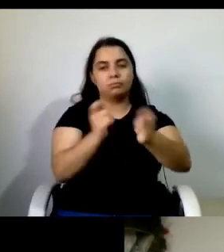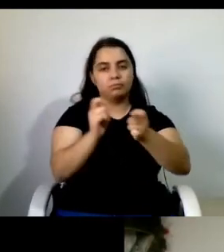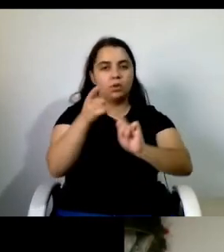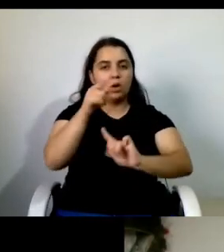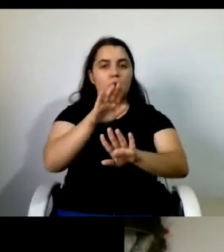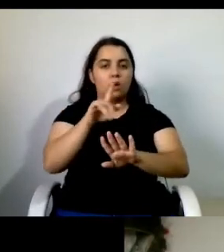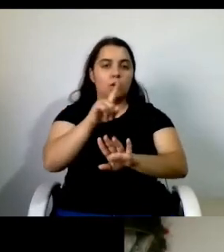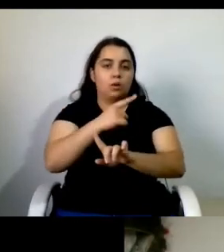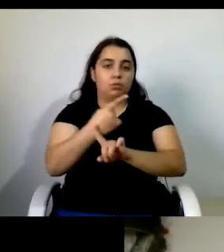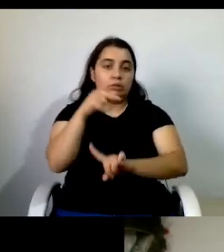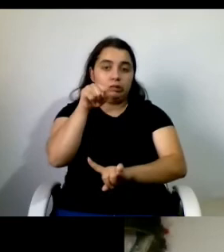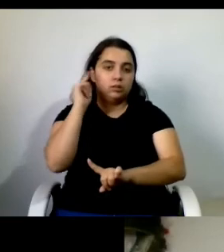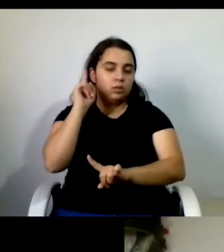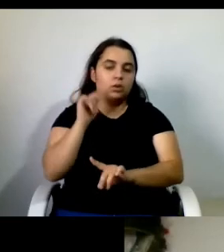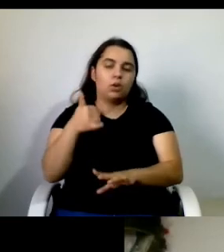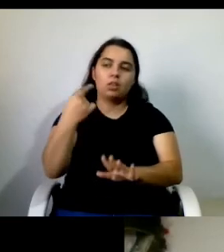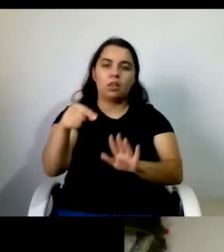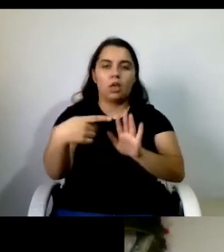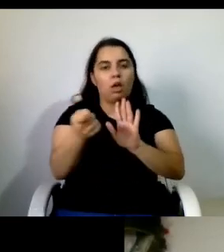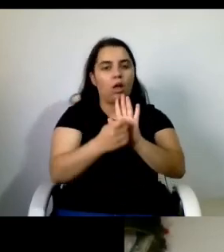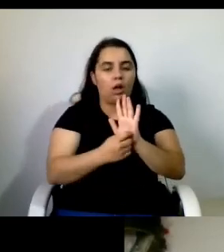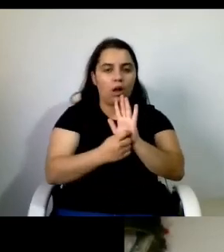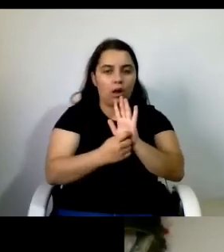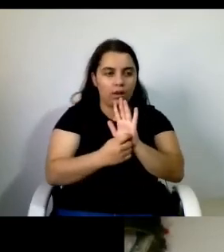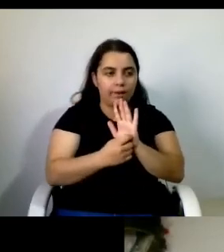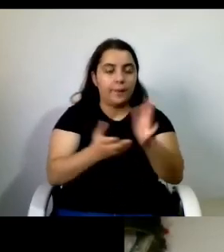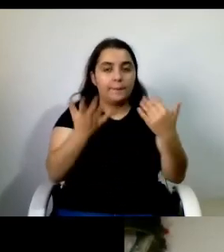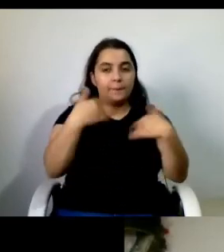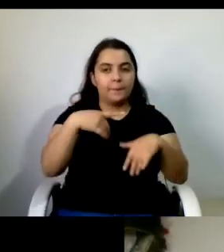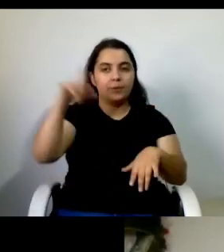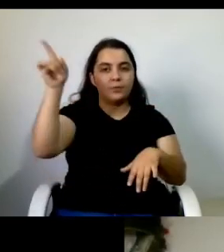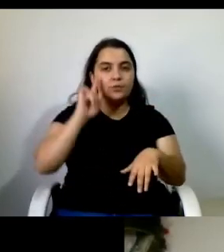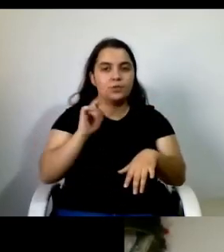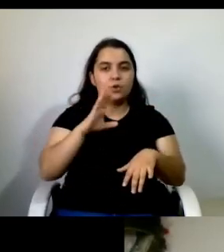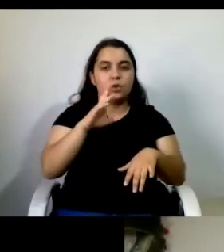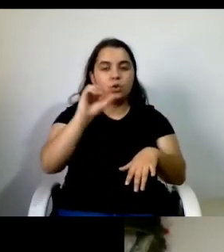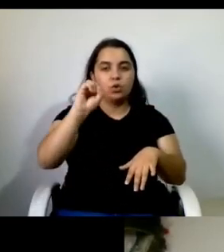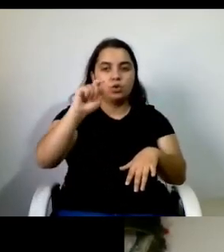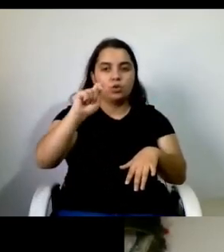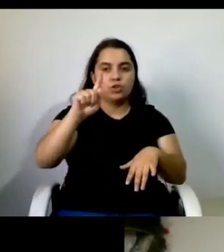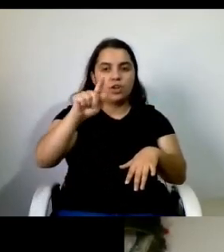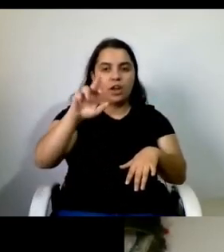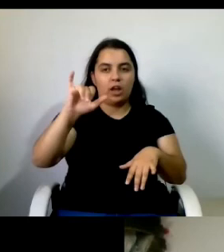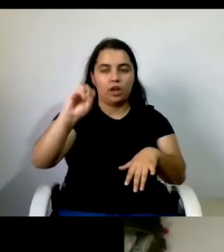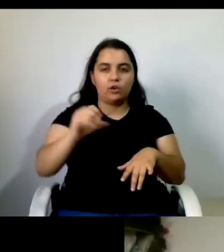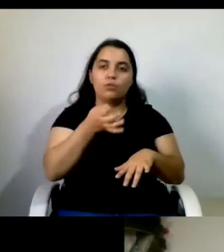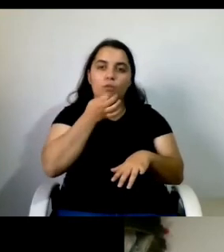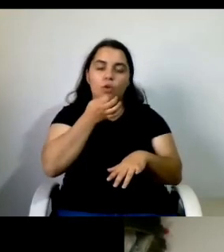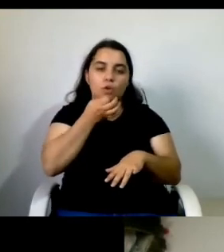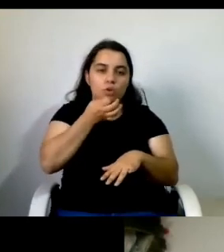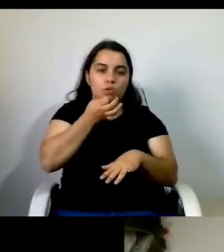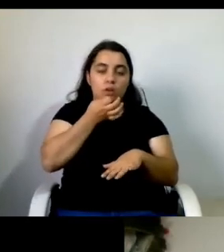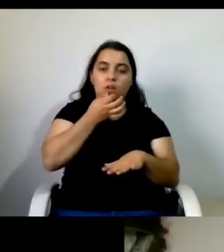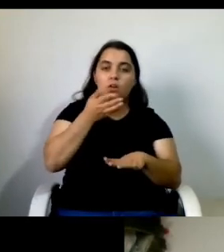tinha aqui umas notas para falar mas o professor Rogério Cacão já teve na sua intervenção antes de mim já falou